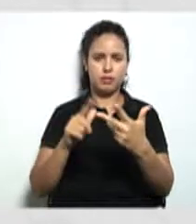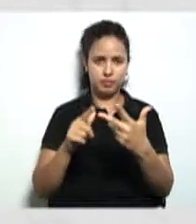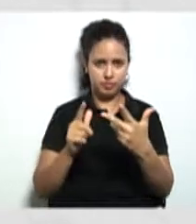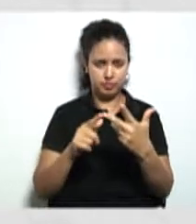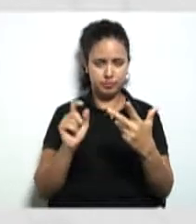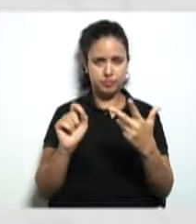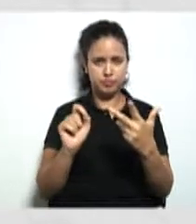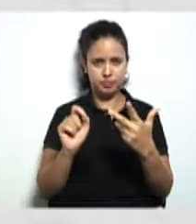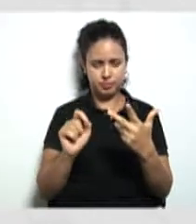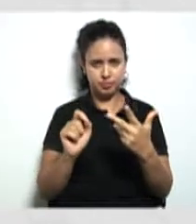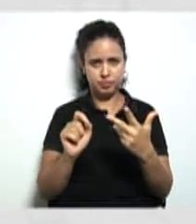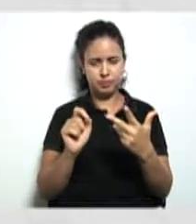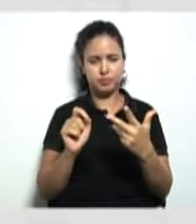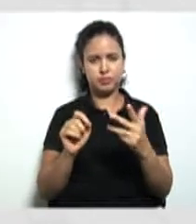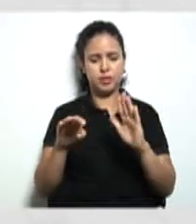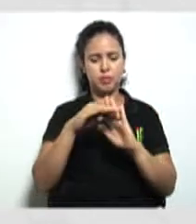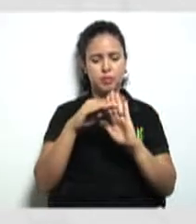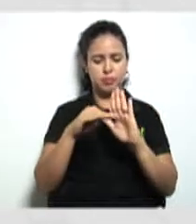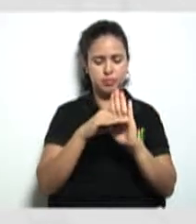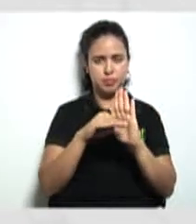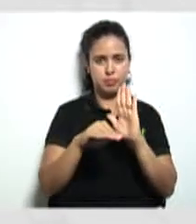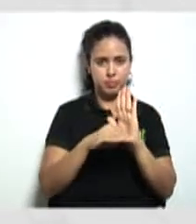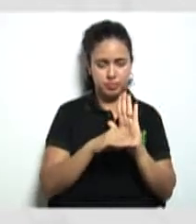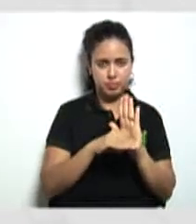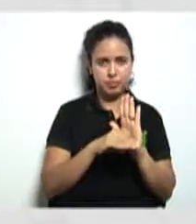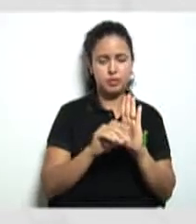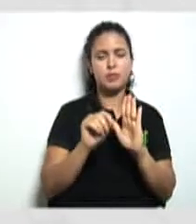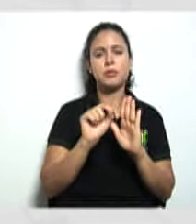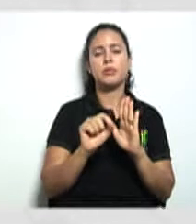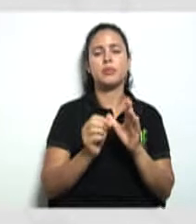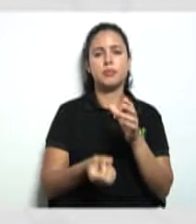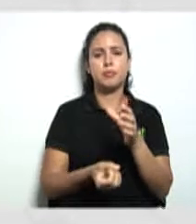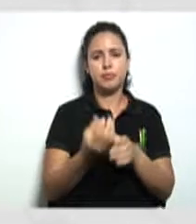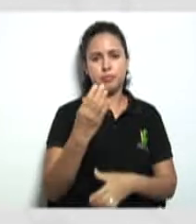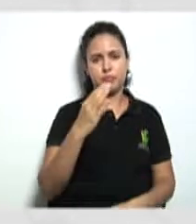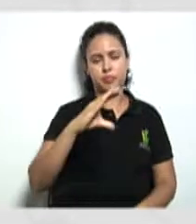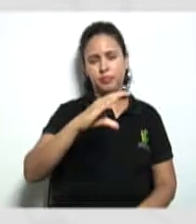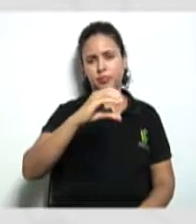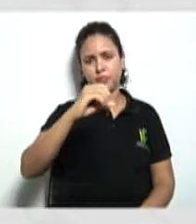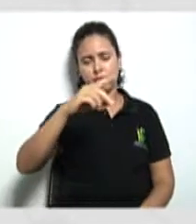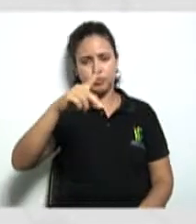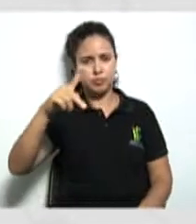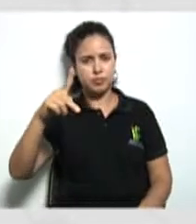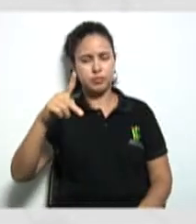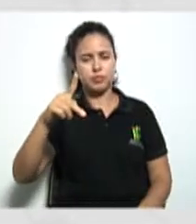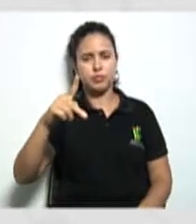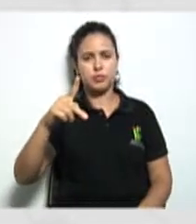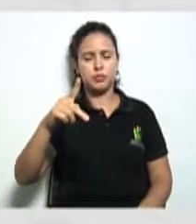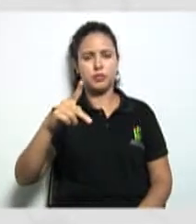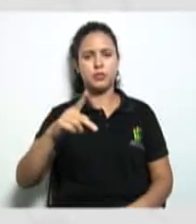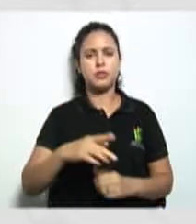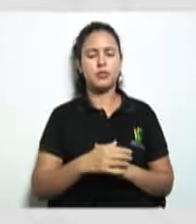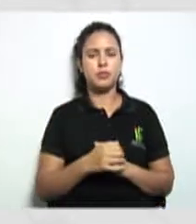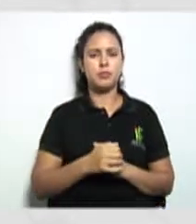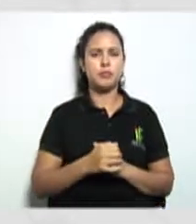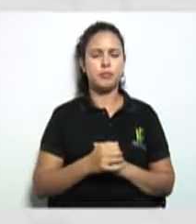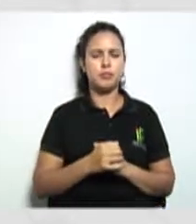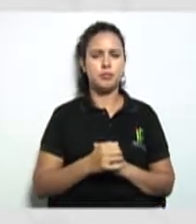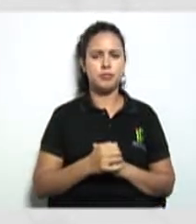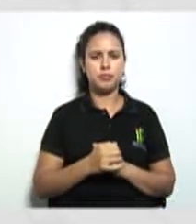O que seria esse terceiro passo aqui no momento para a constituição dessa cooperativa? Que é onde ele diz verificar